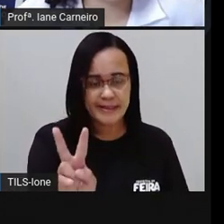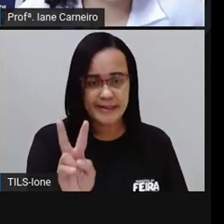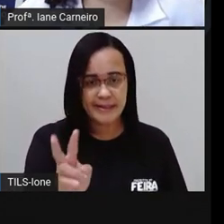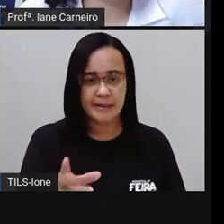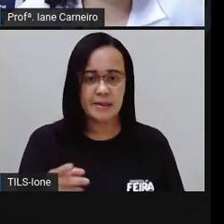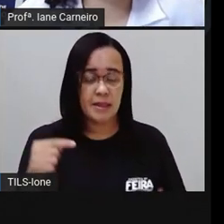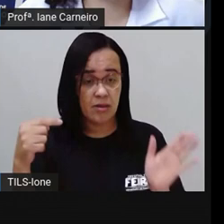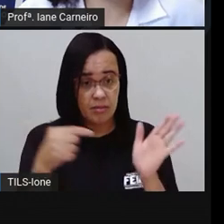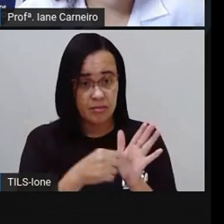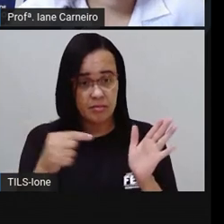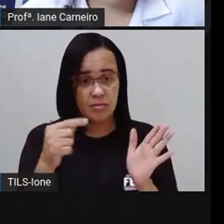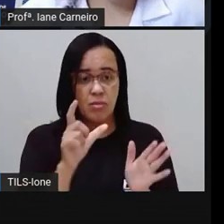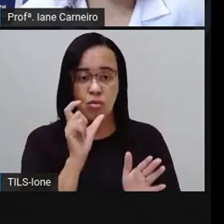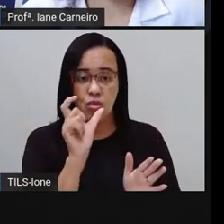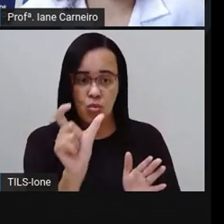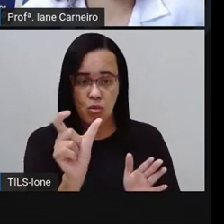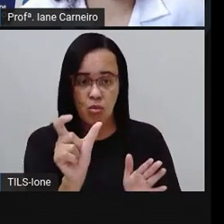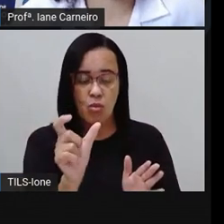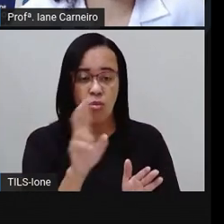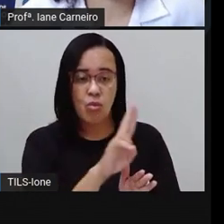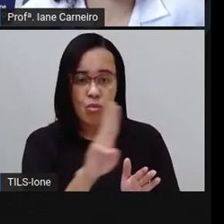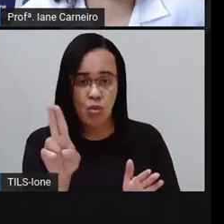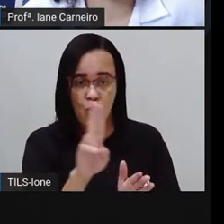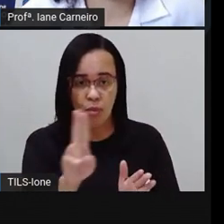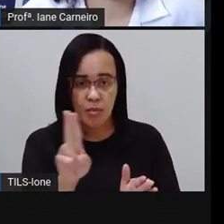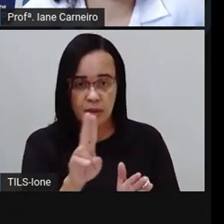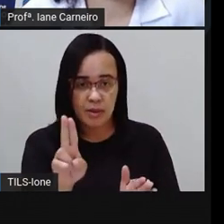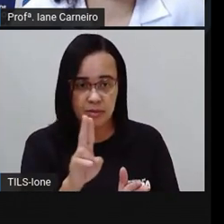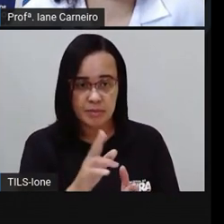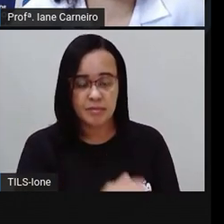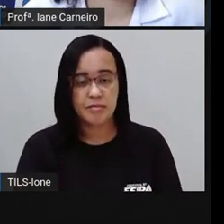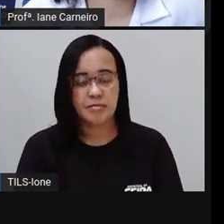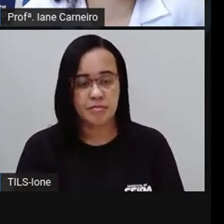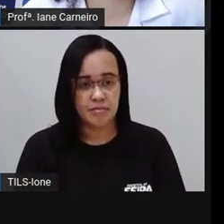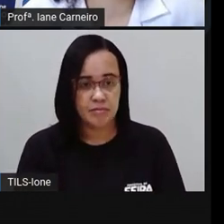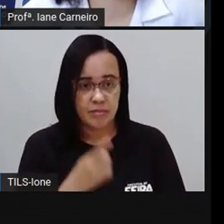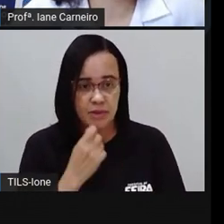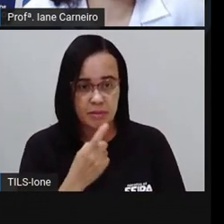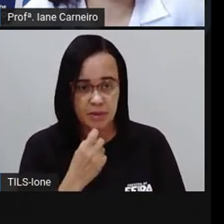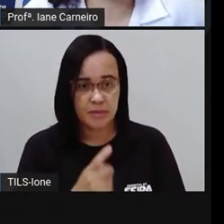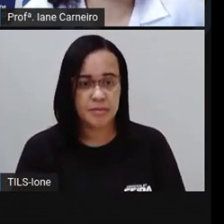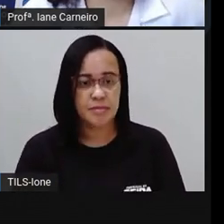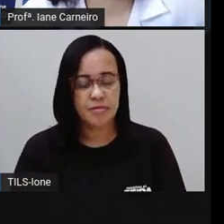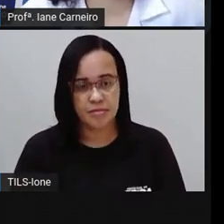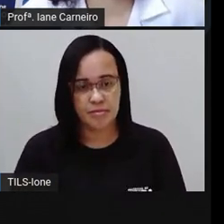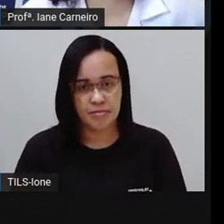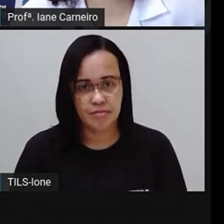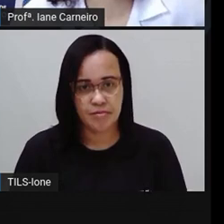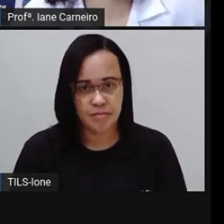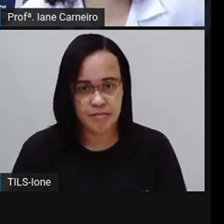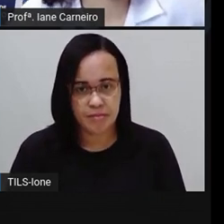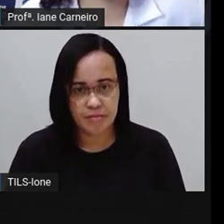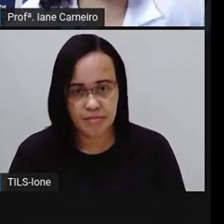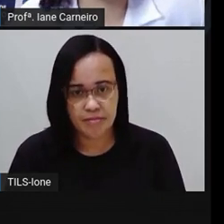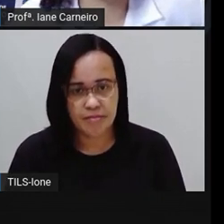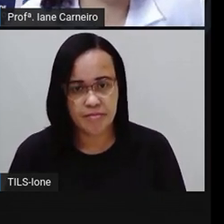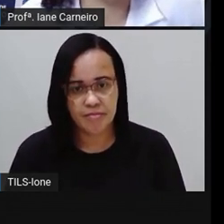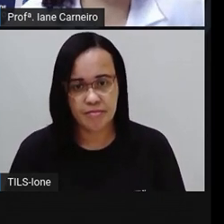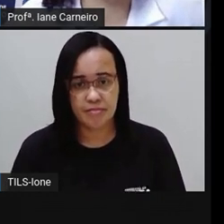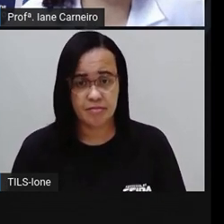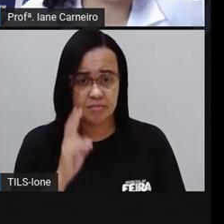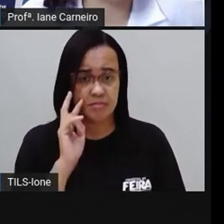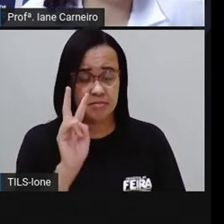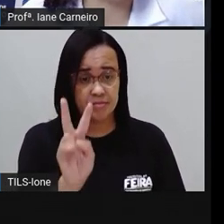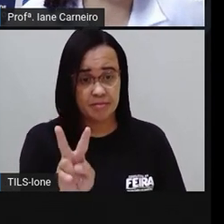você vai clicar aqui, ó, em Google Earth. Você vai clicar, ó, pronto. Você clicou, vai aparecer isso aqui pra você,